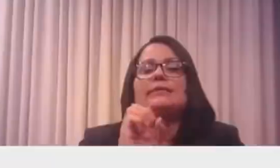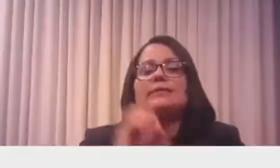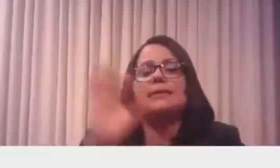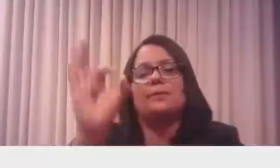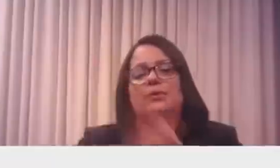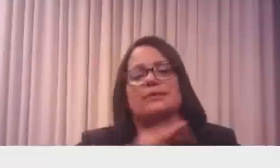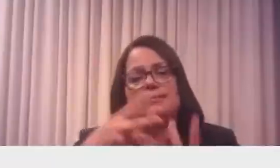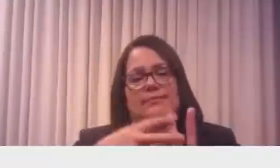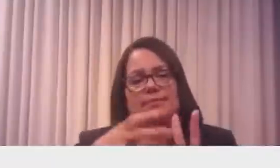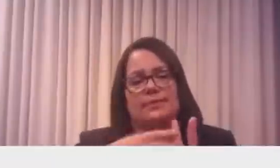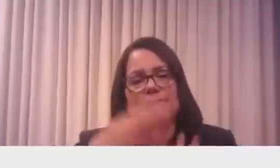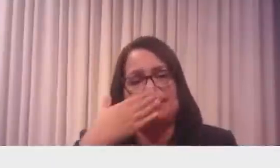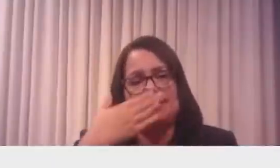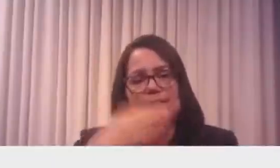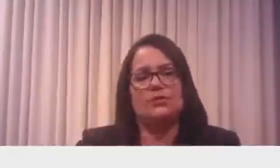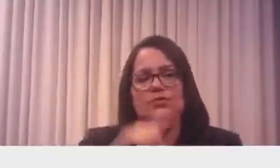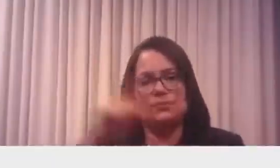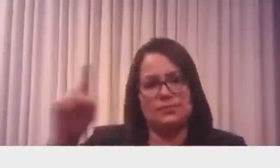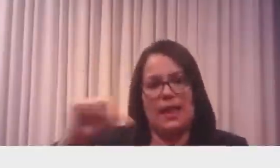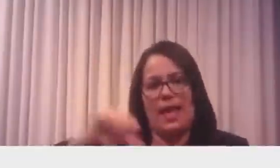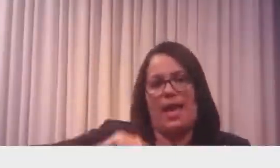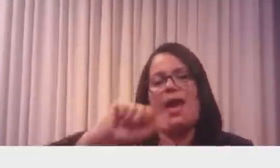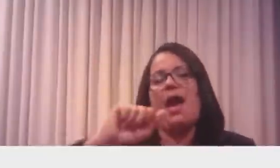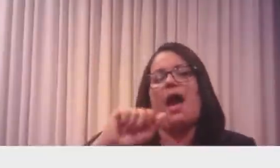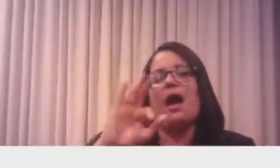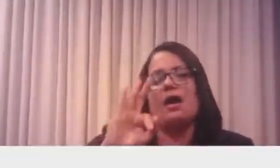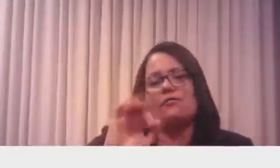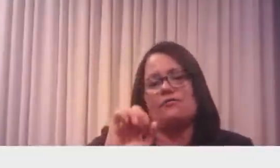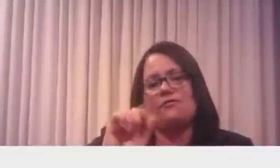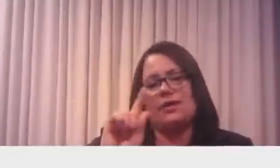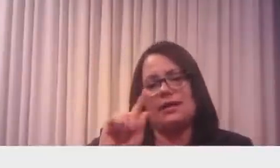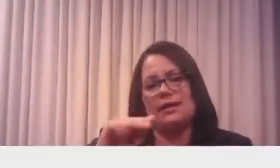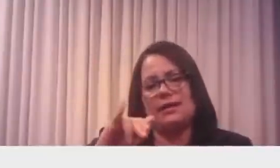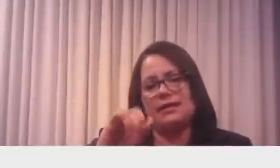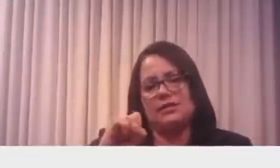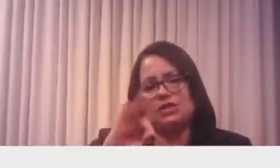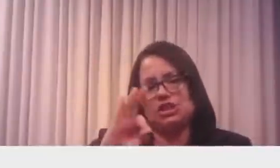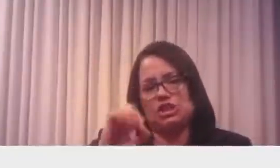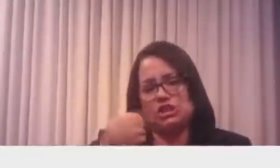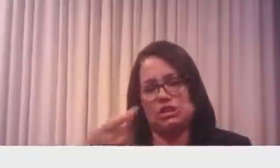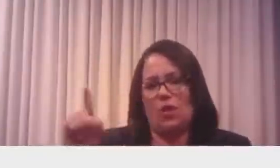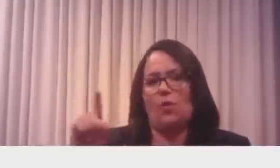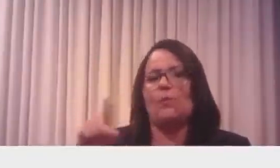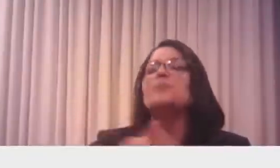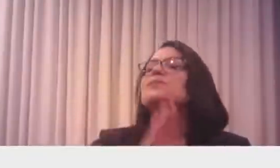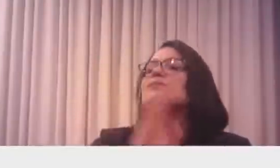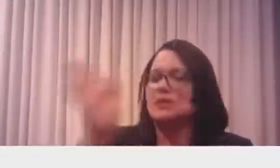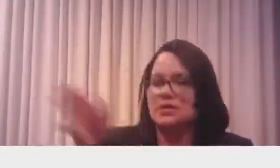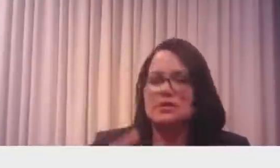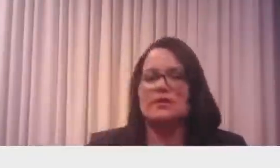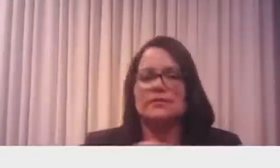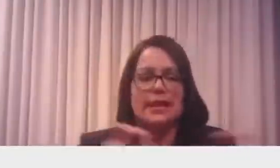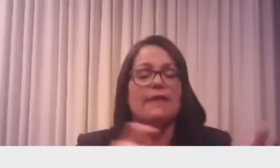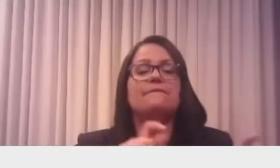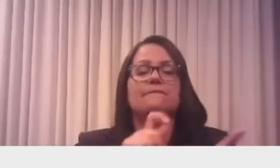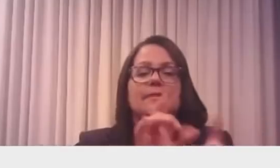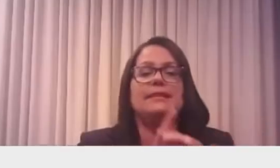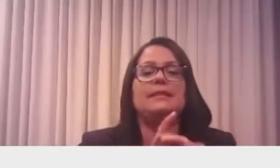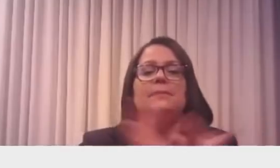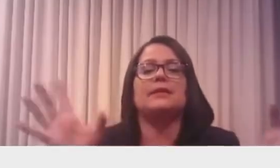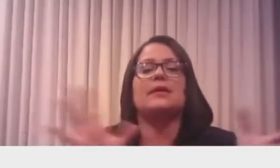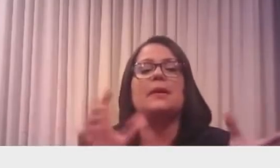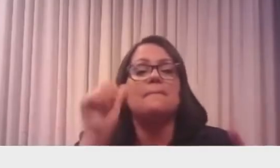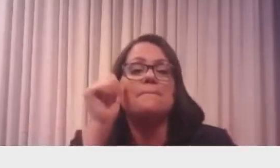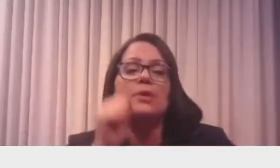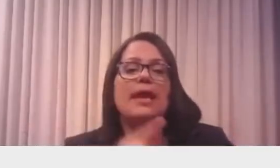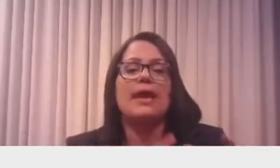a questão do Afeganistão. Fique tranquilo, tá? Nós devemos vistos a cristãos, mulheres, crianças e juízes,